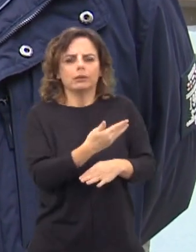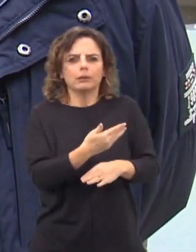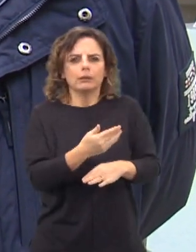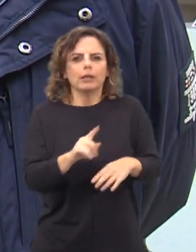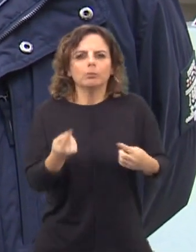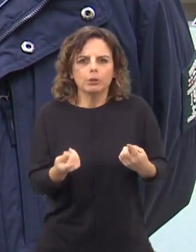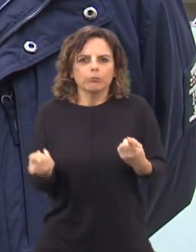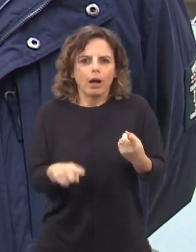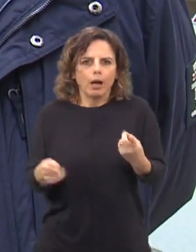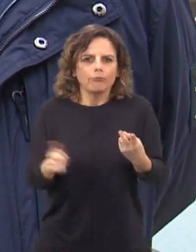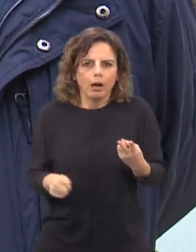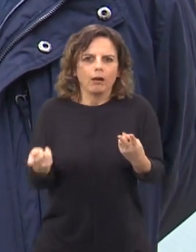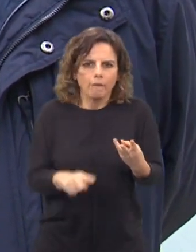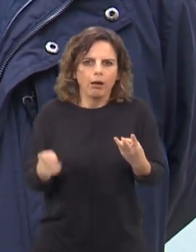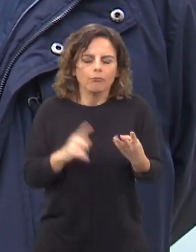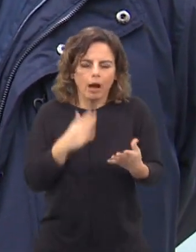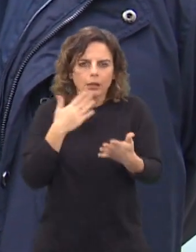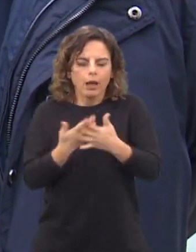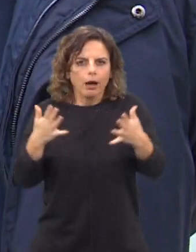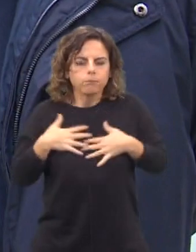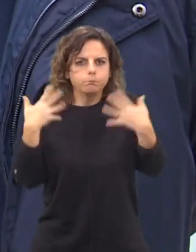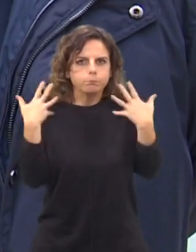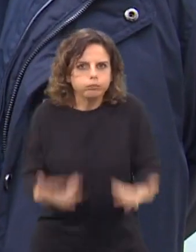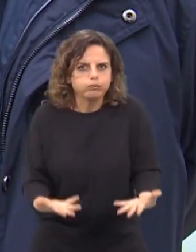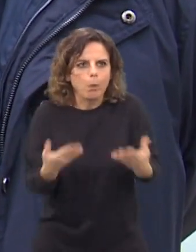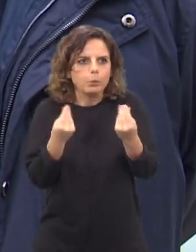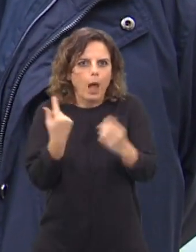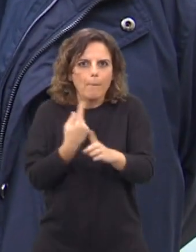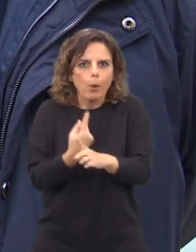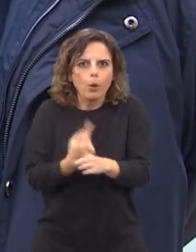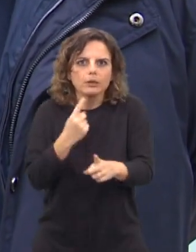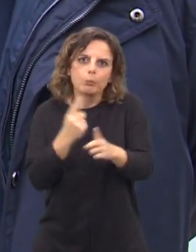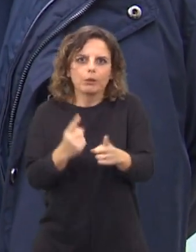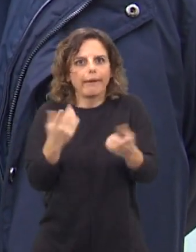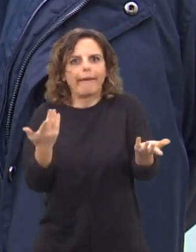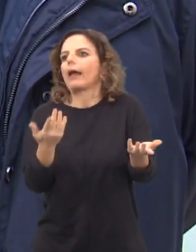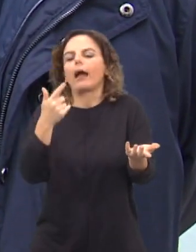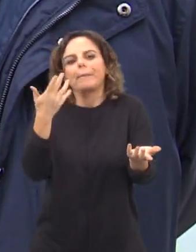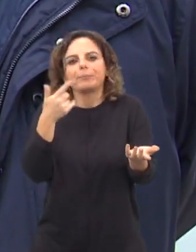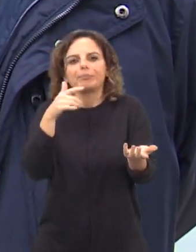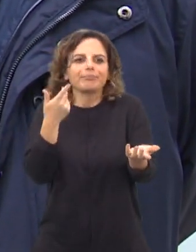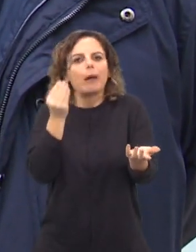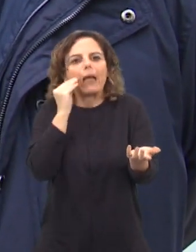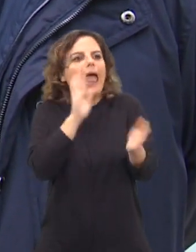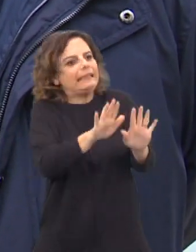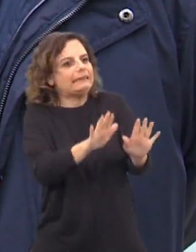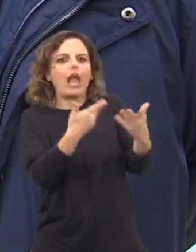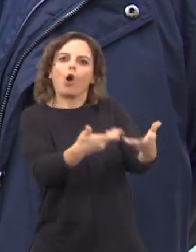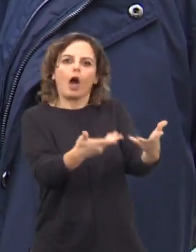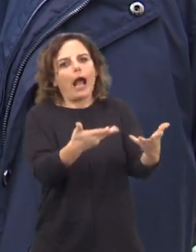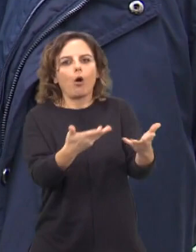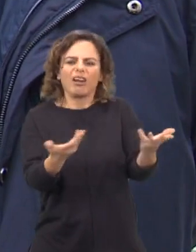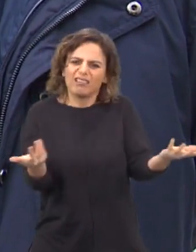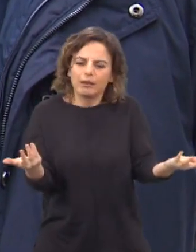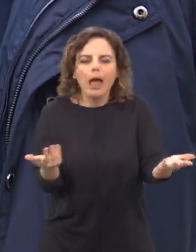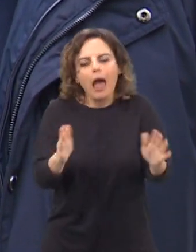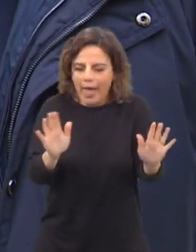depois repete-se, repete-se até à exaustão de determinado produto, porque é aquilo que está a dar. Pronto, basicamente,